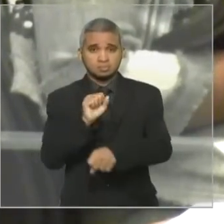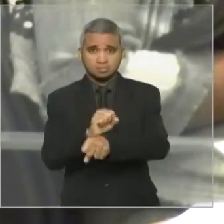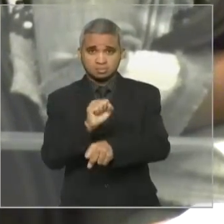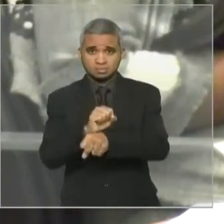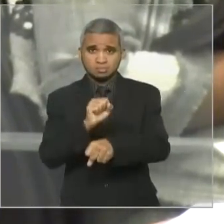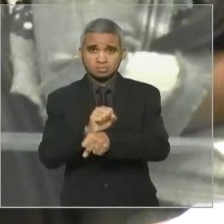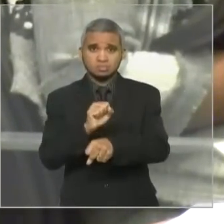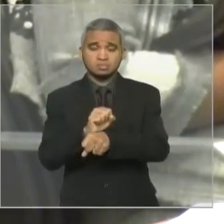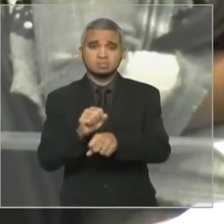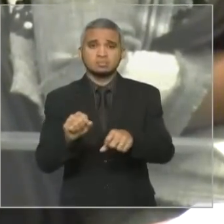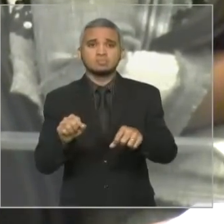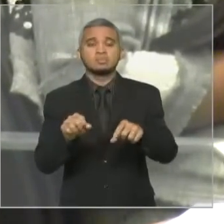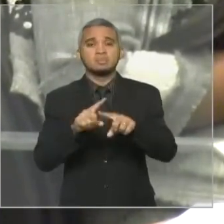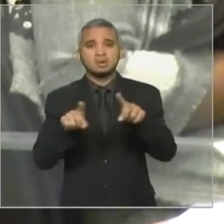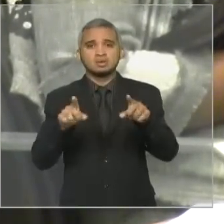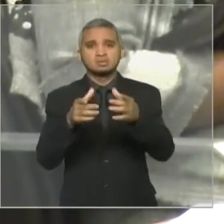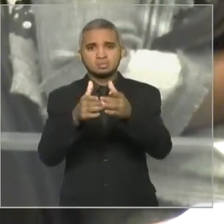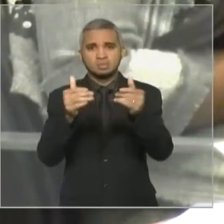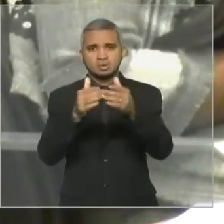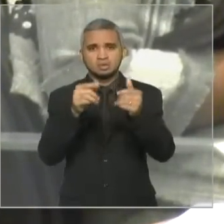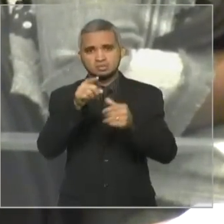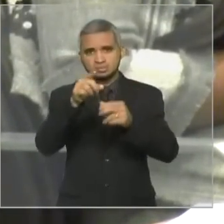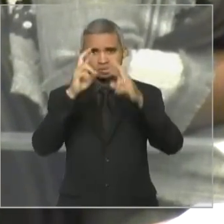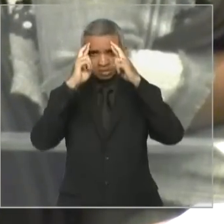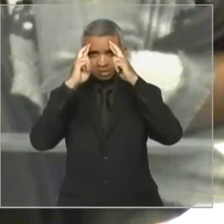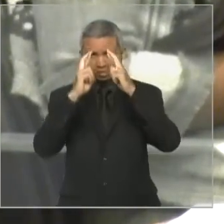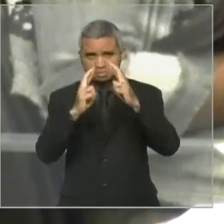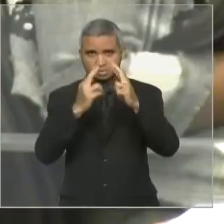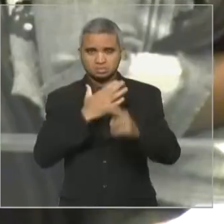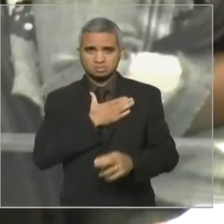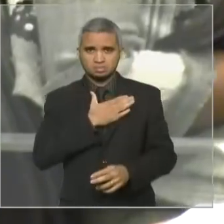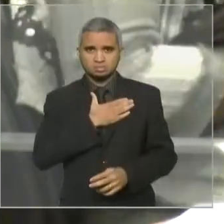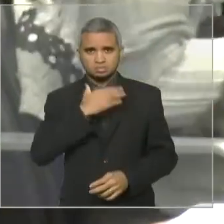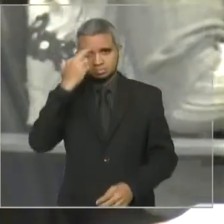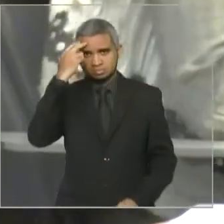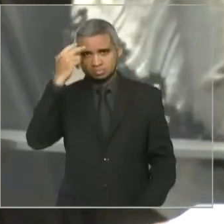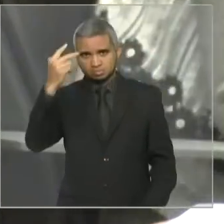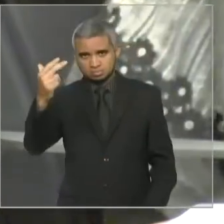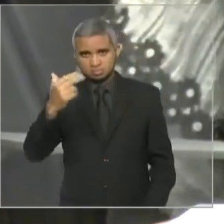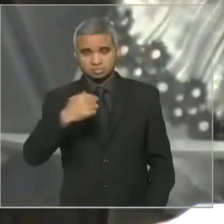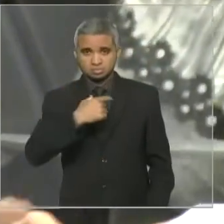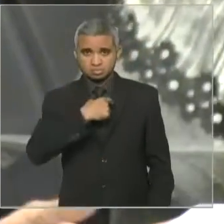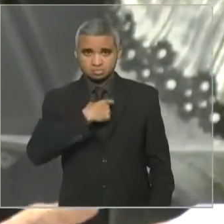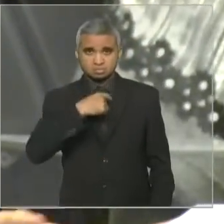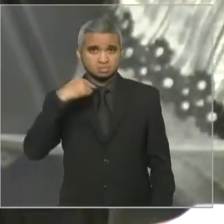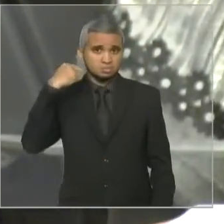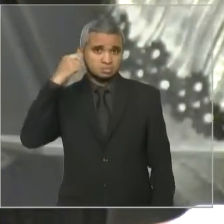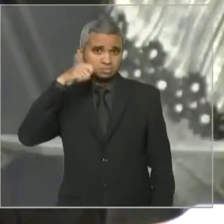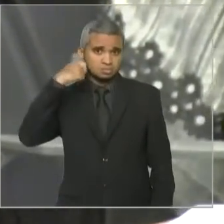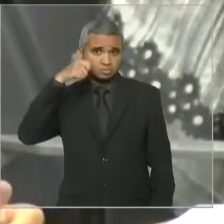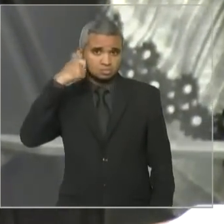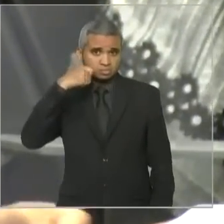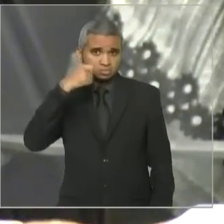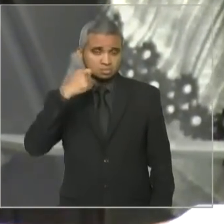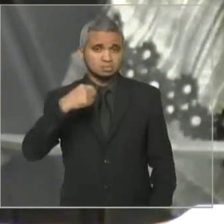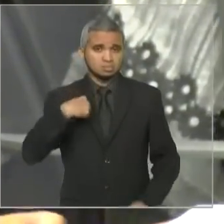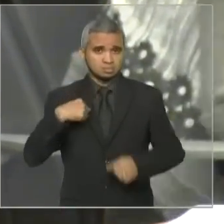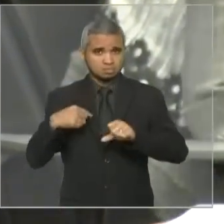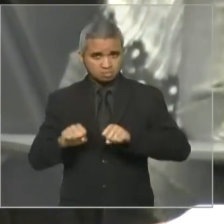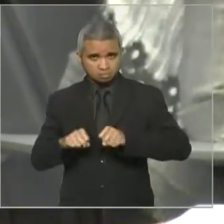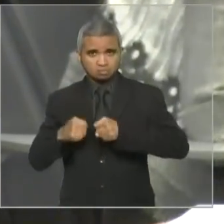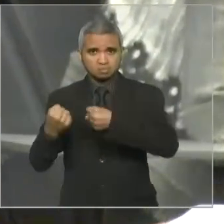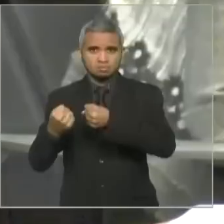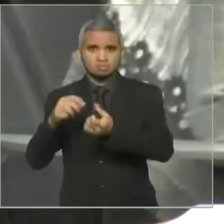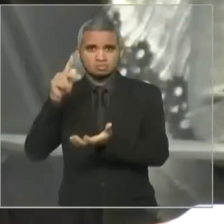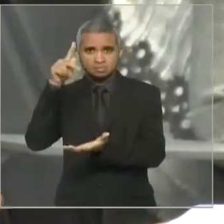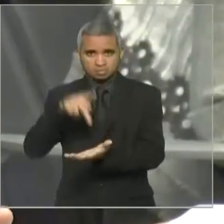mas peço também que o senhor respeite a minha história enquanto advogado, enquanto defensor real que garantiu resultados